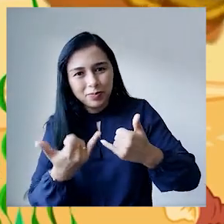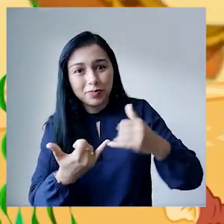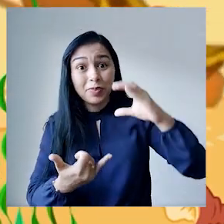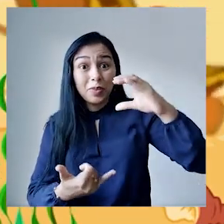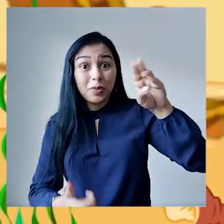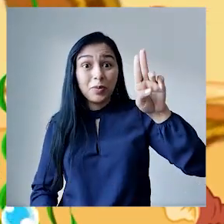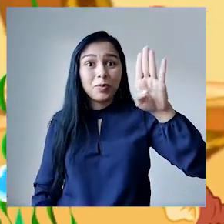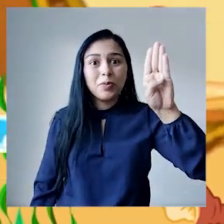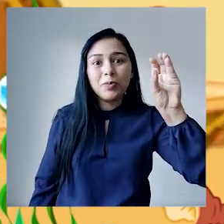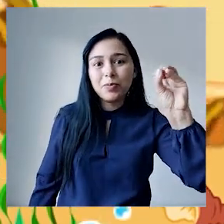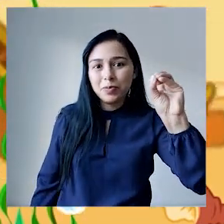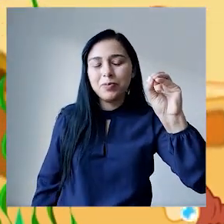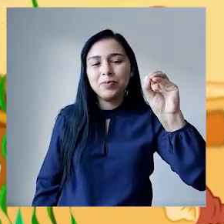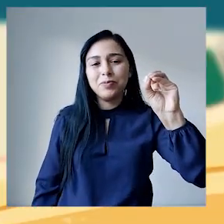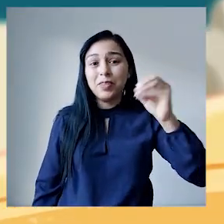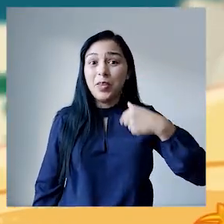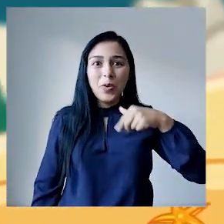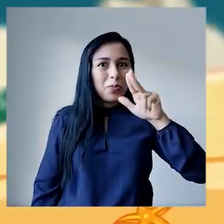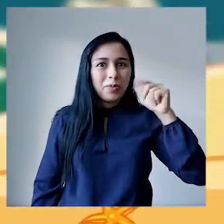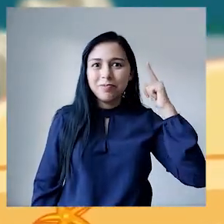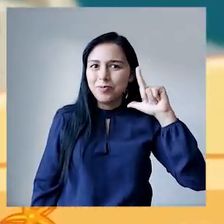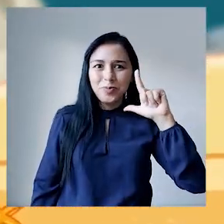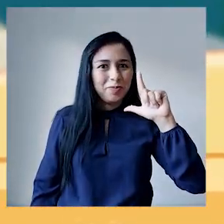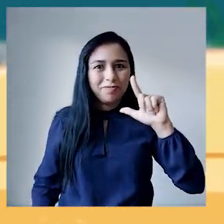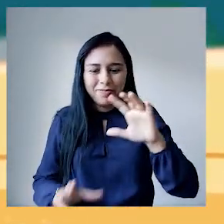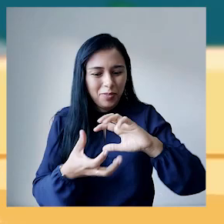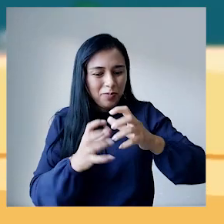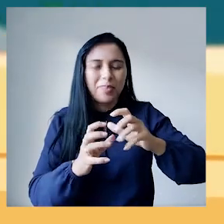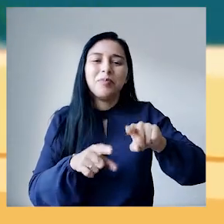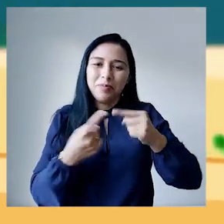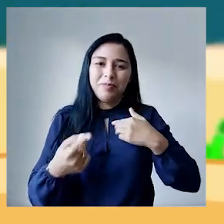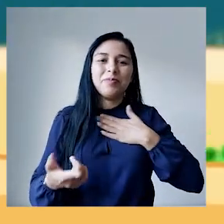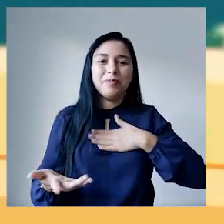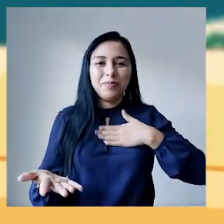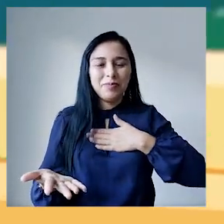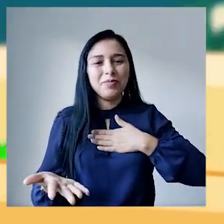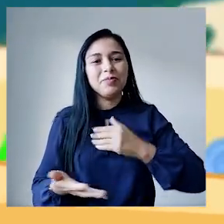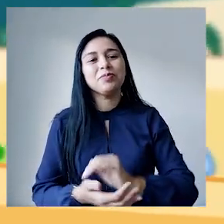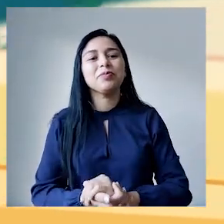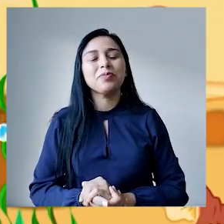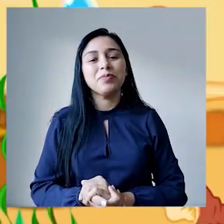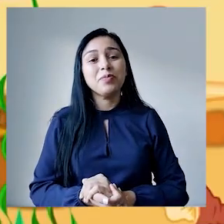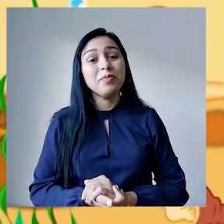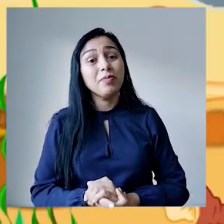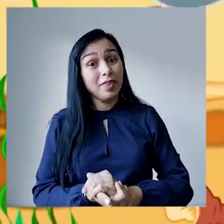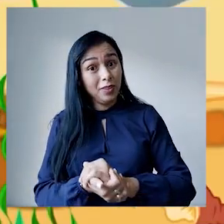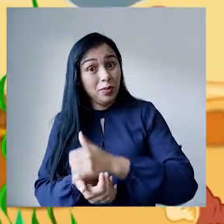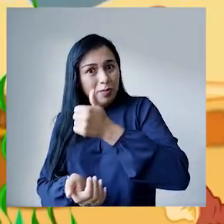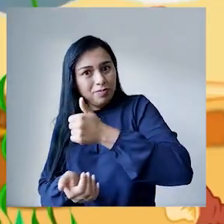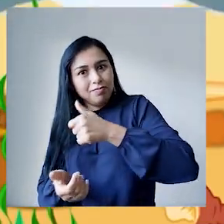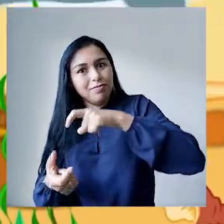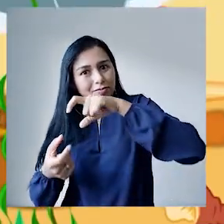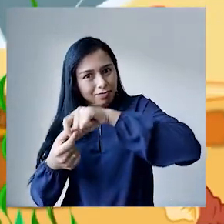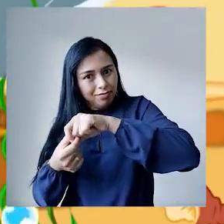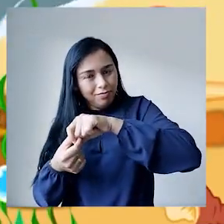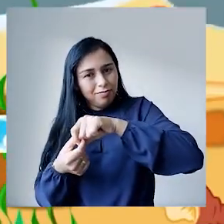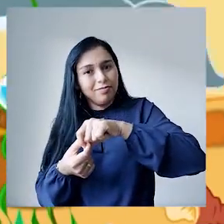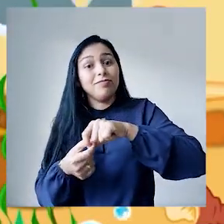montar tudo, mas eu gosto. Então, nós temos dentro da nossa canoa o cadeado, a